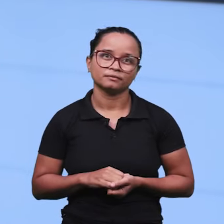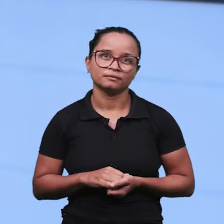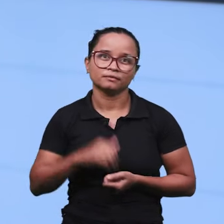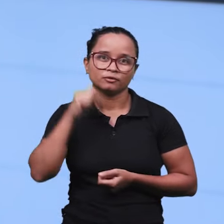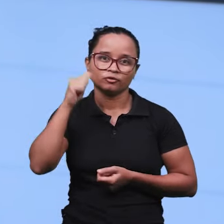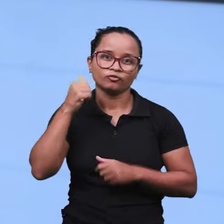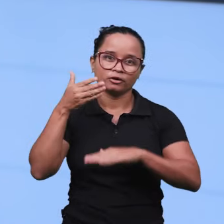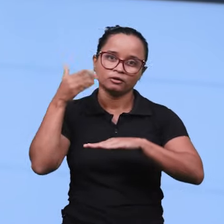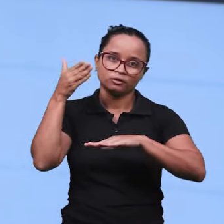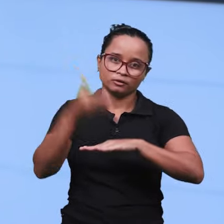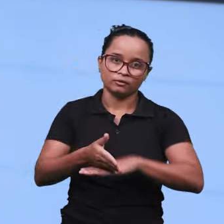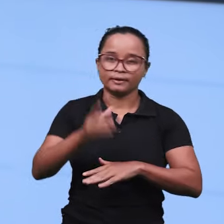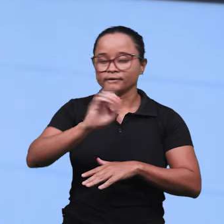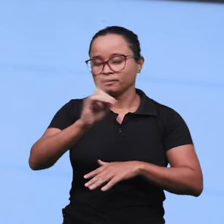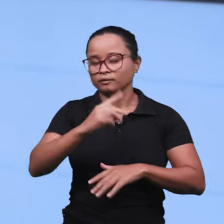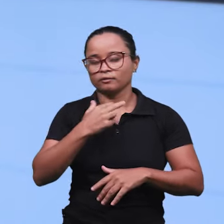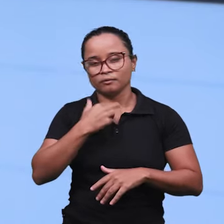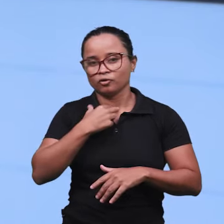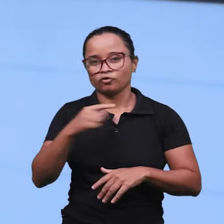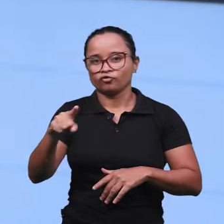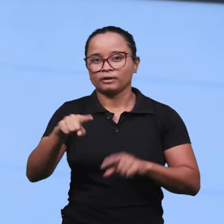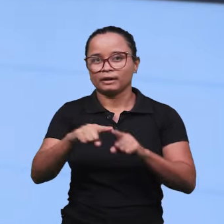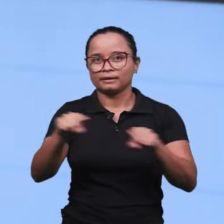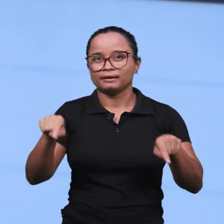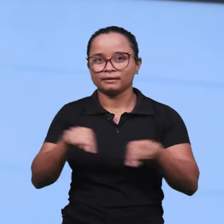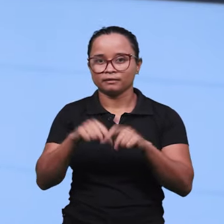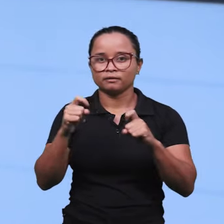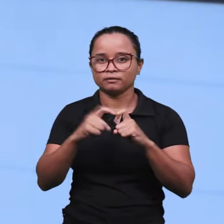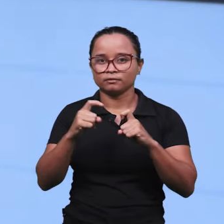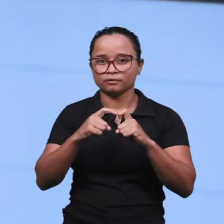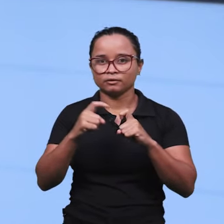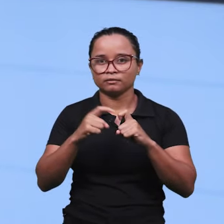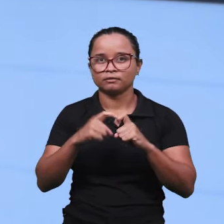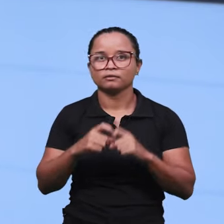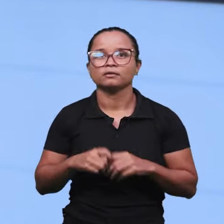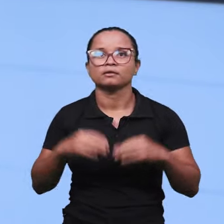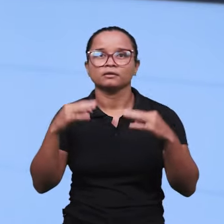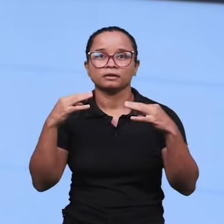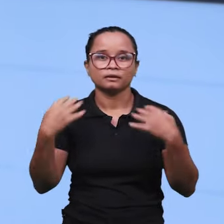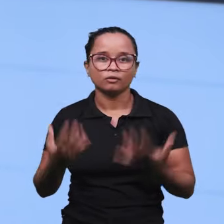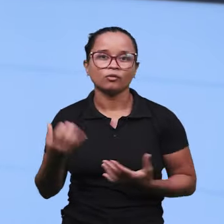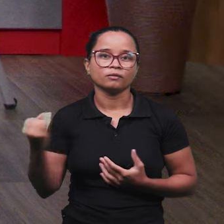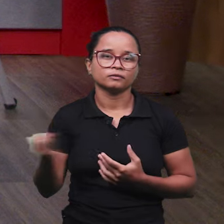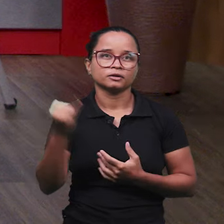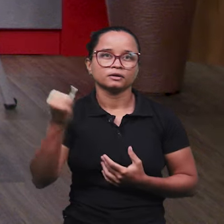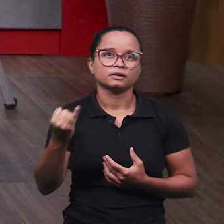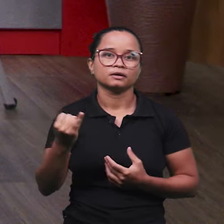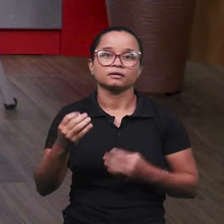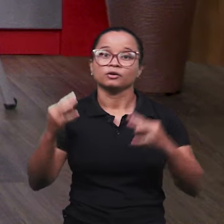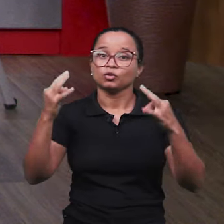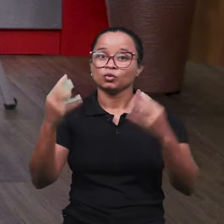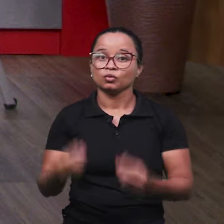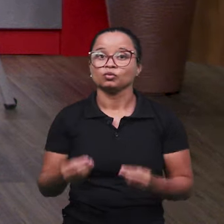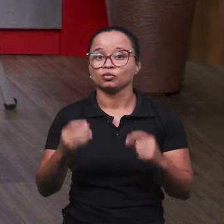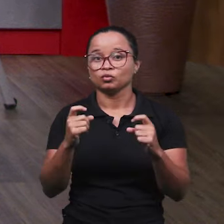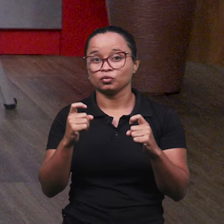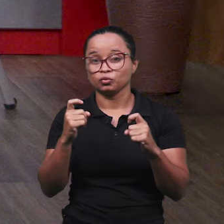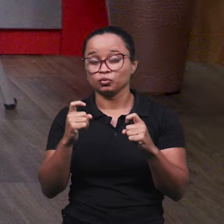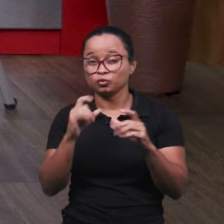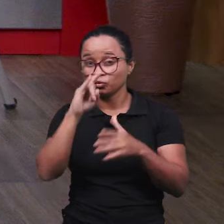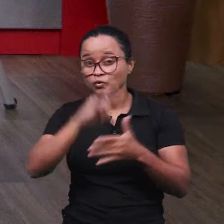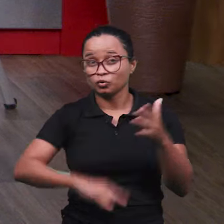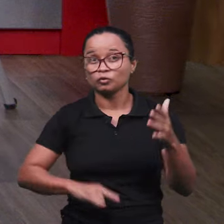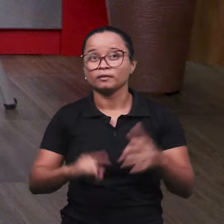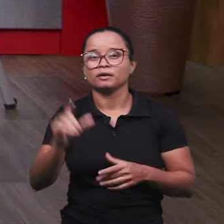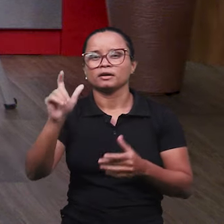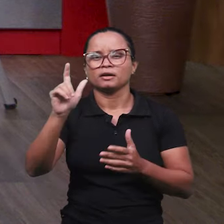o advogado não entra dentro do consultório. Isso é importante, a pessoa está munida de todos os documentos. Por isso, a importância de ela ter todos os documentos,